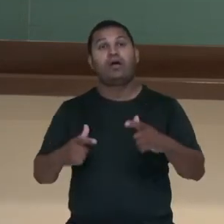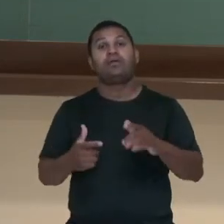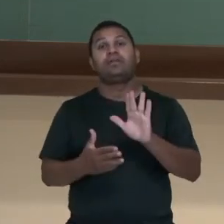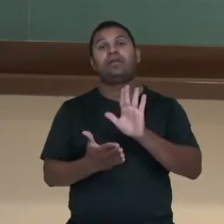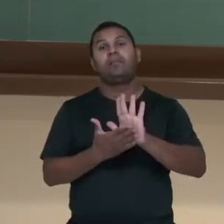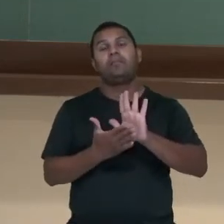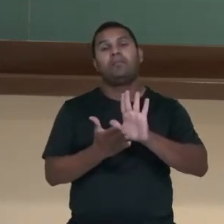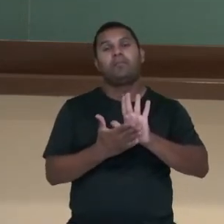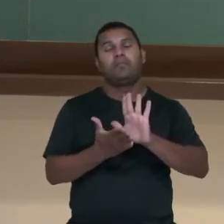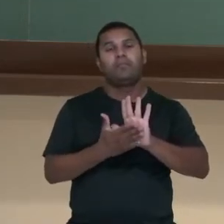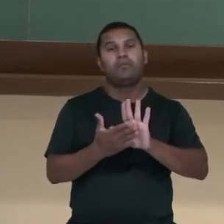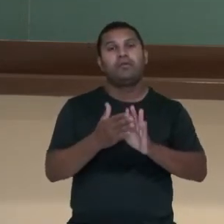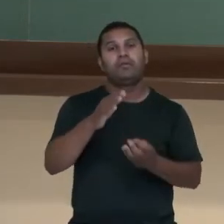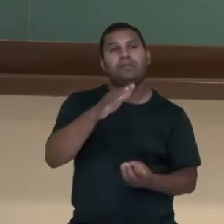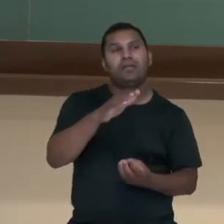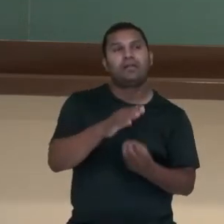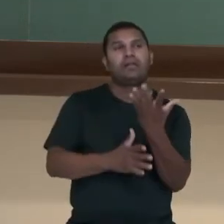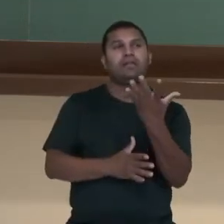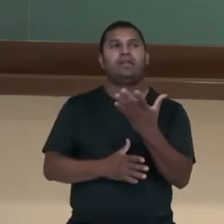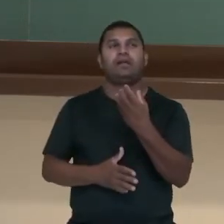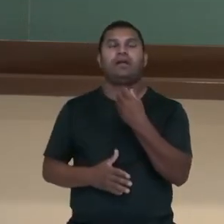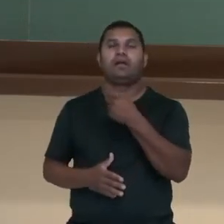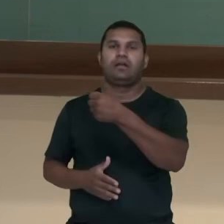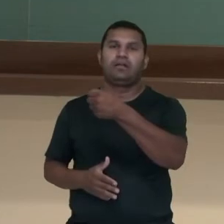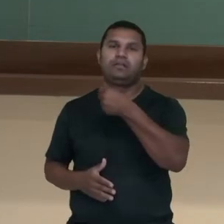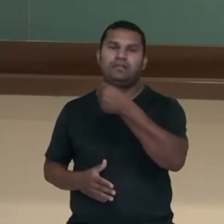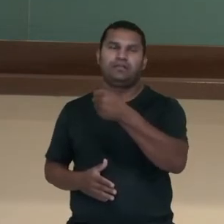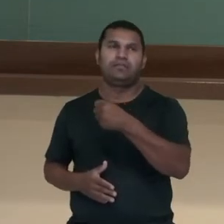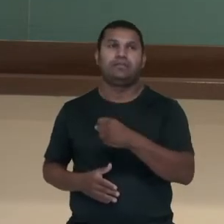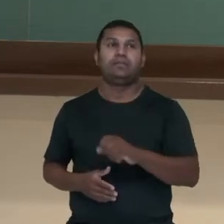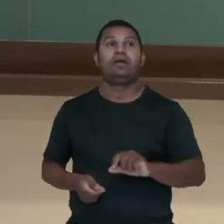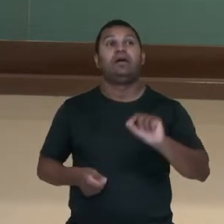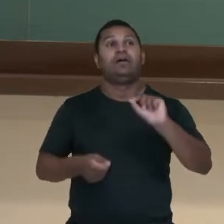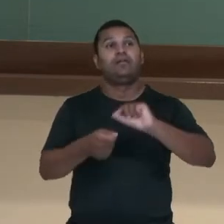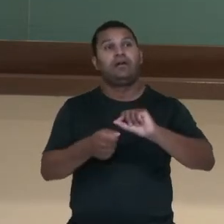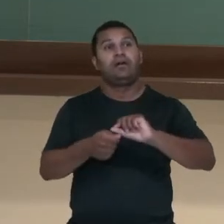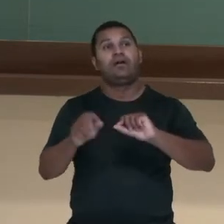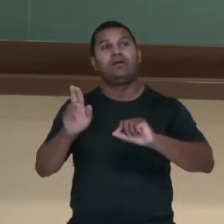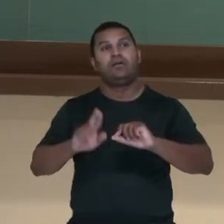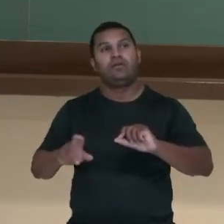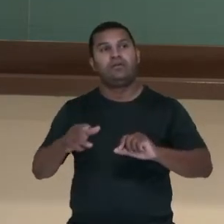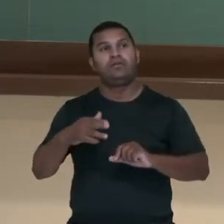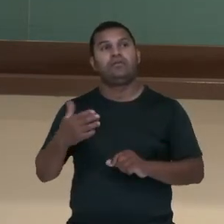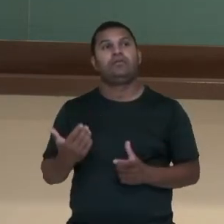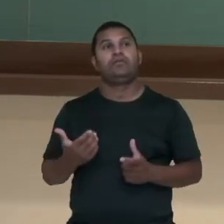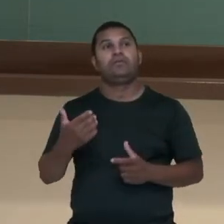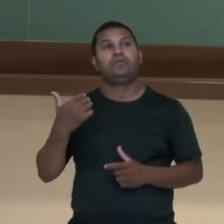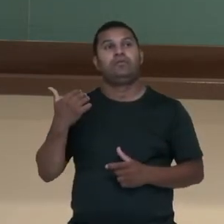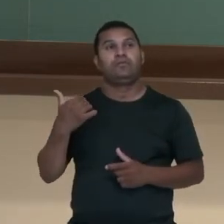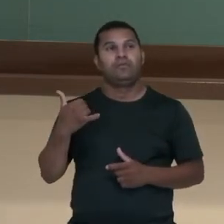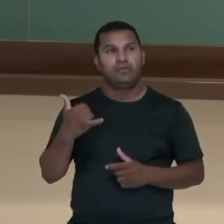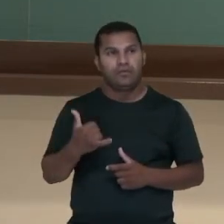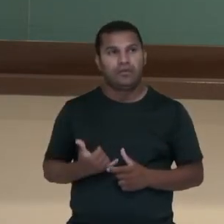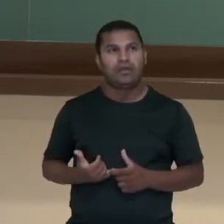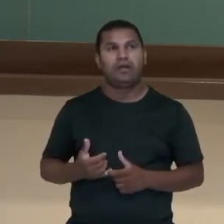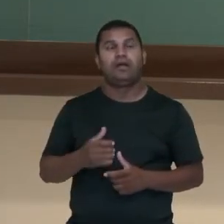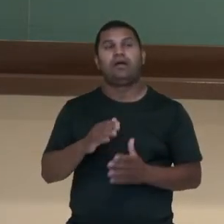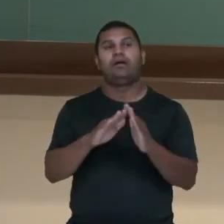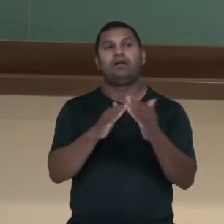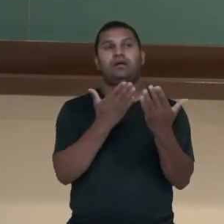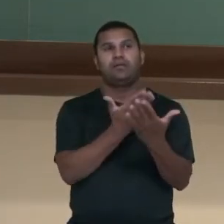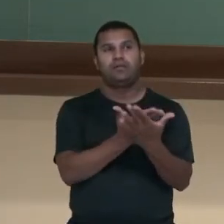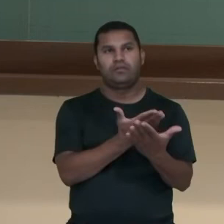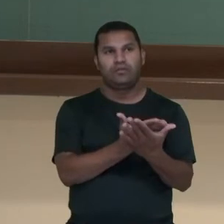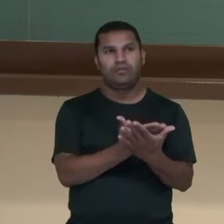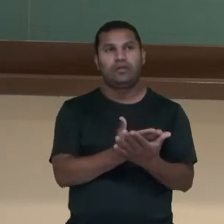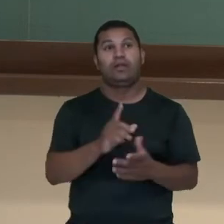Como acesse a atividade escolar, roteiro de entrevista oral, entrevistando alguém inspirador.